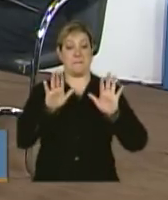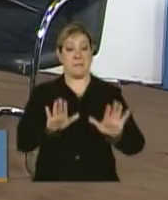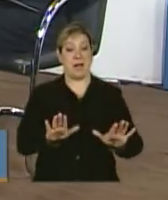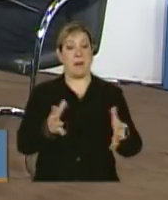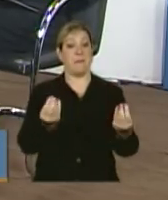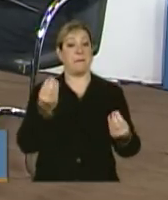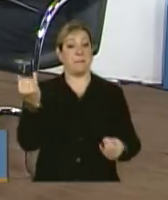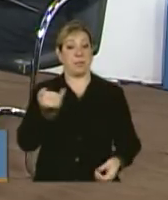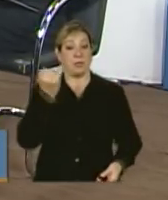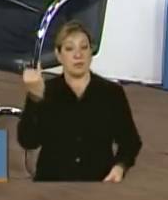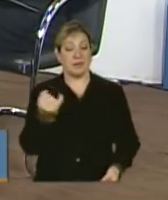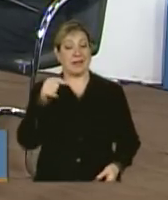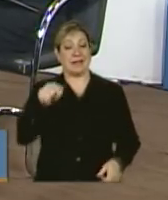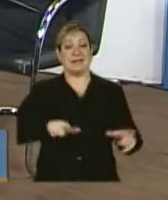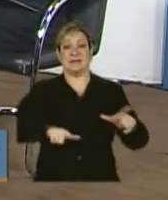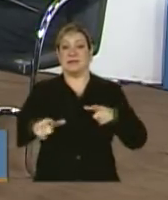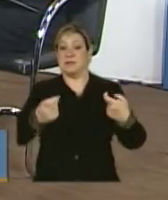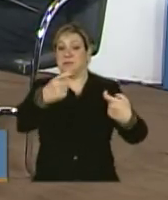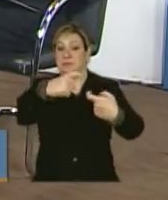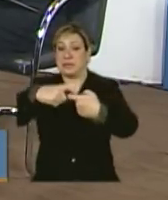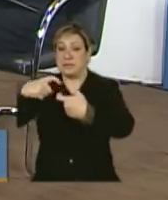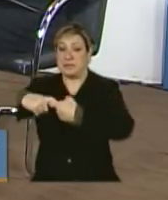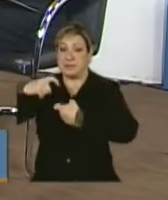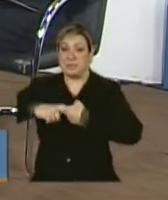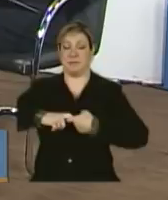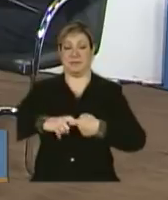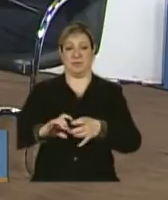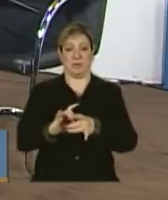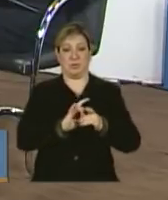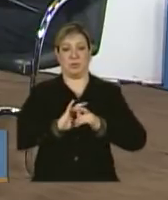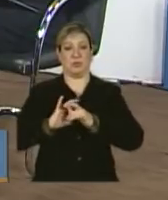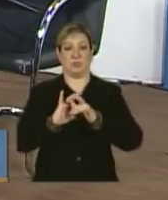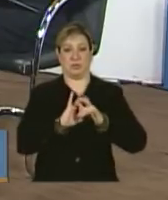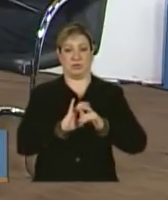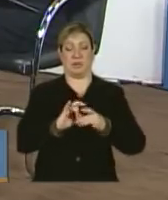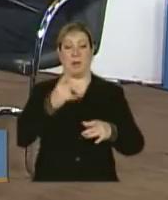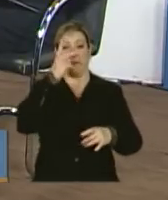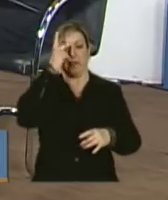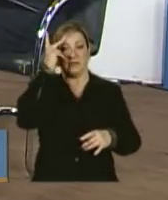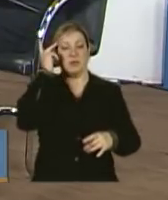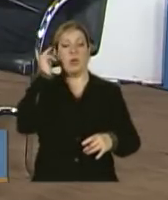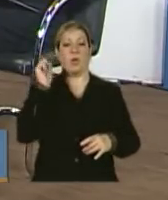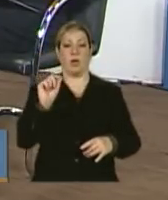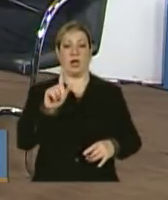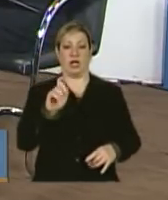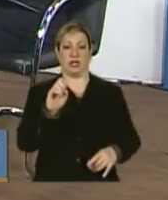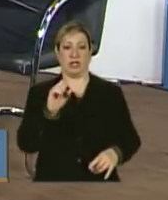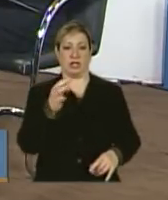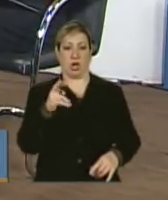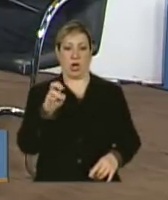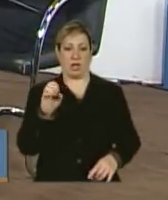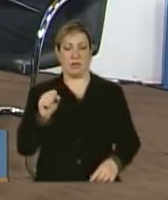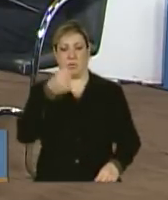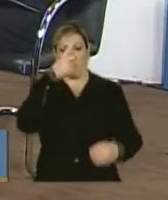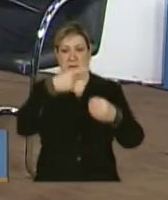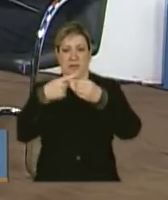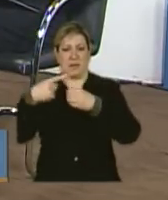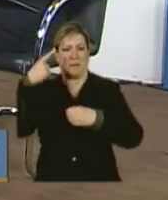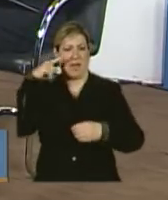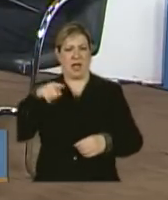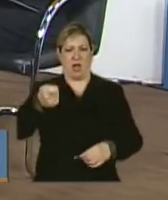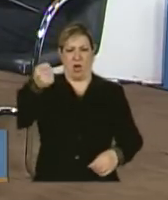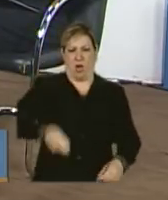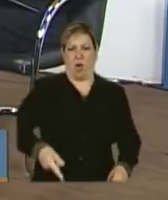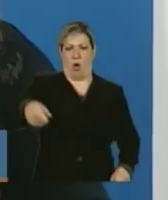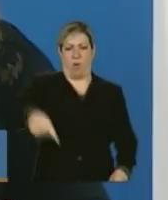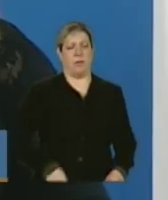é, esta é a ação de parceria. Os gestores municipais não precisam, de maneira alguma, entender isso como alguma espécie de cobrança dos